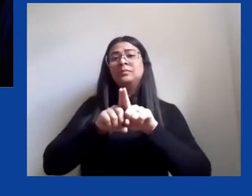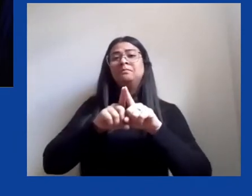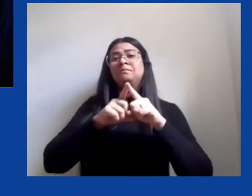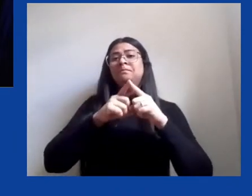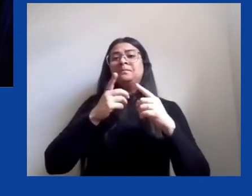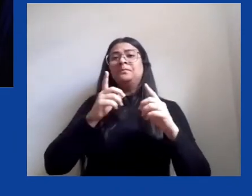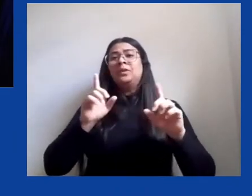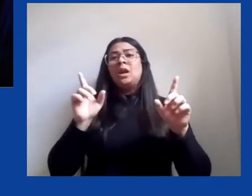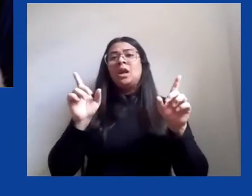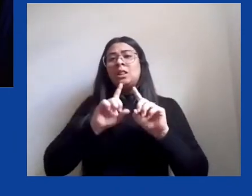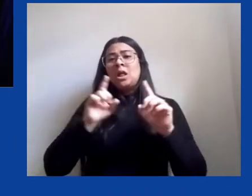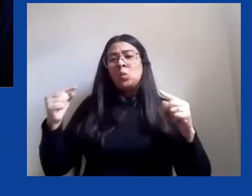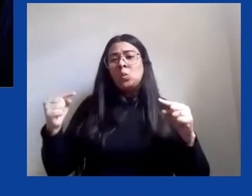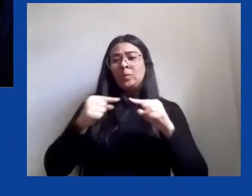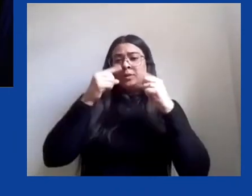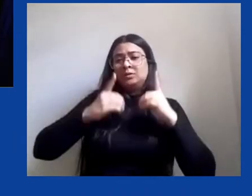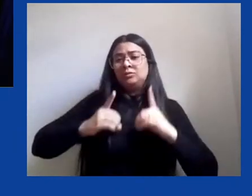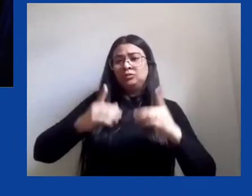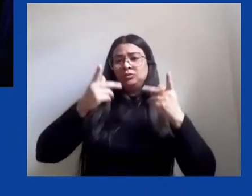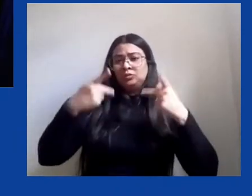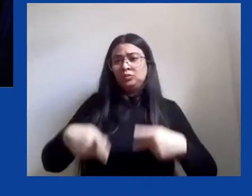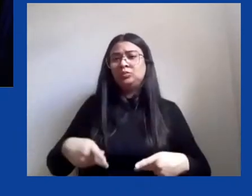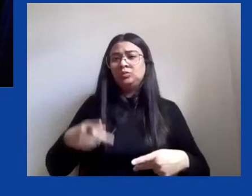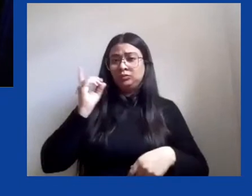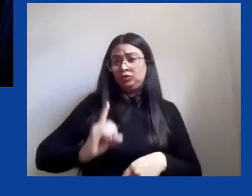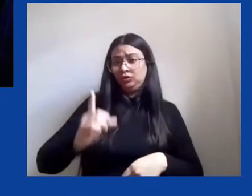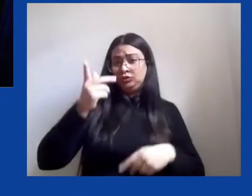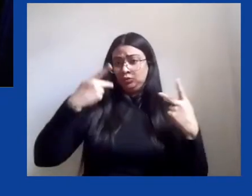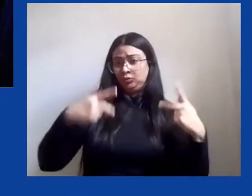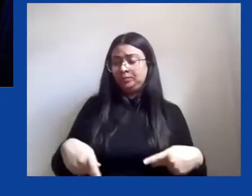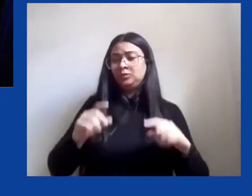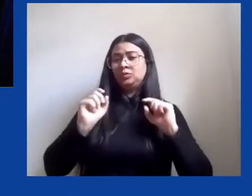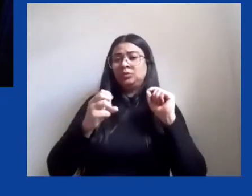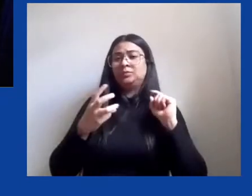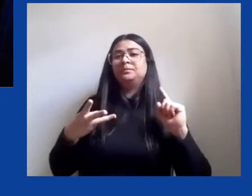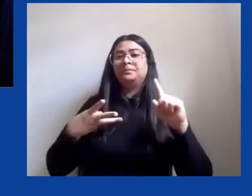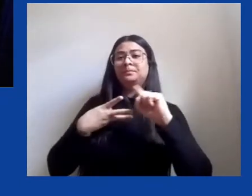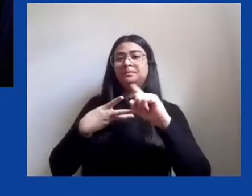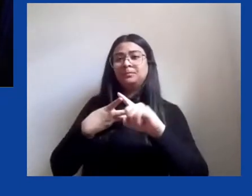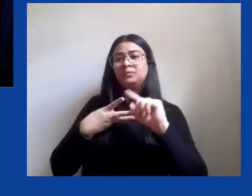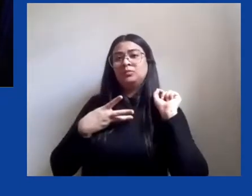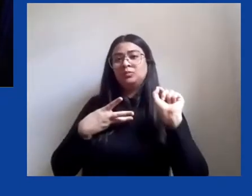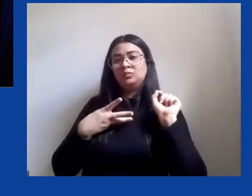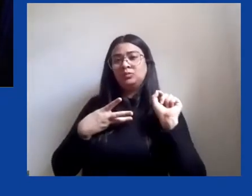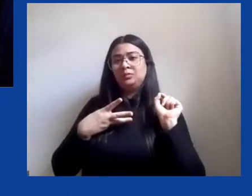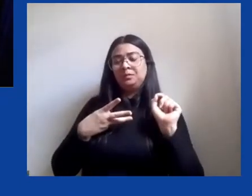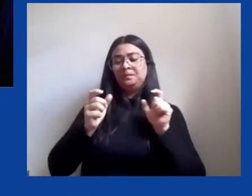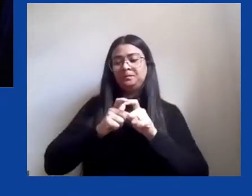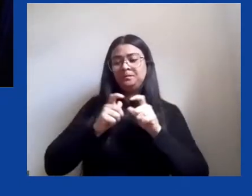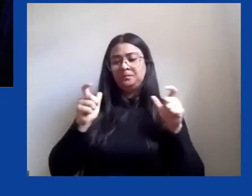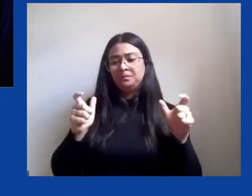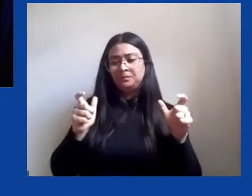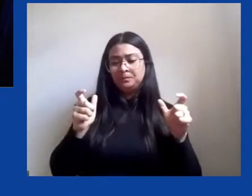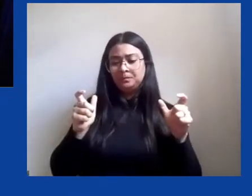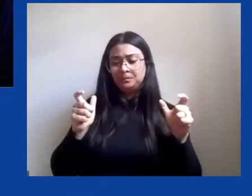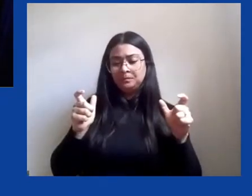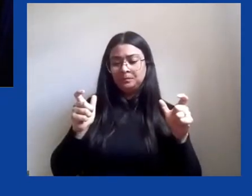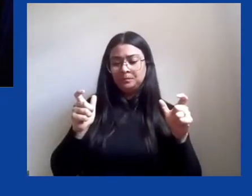destaque que eu faço, o primeiro indicador, diz respeito ao aumento do número de